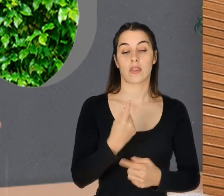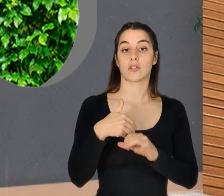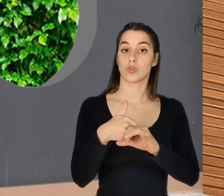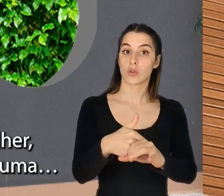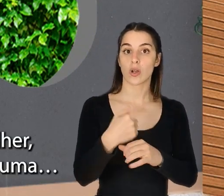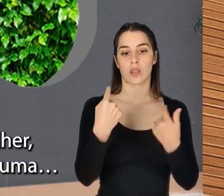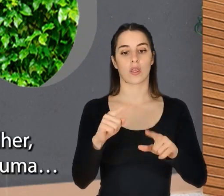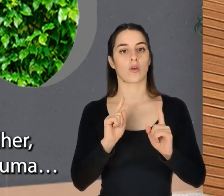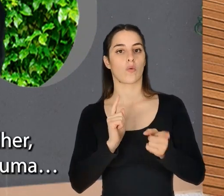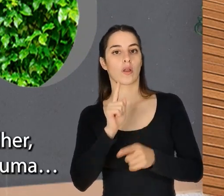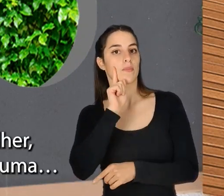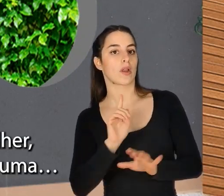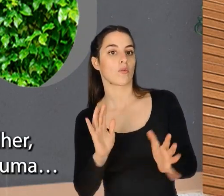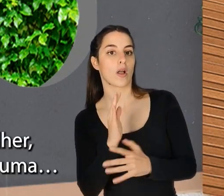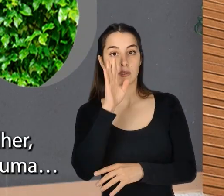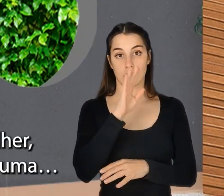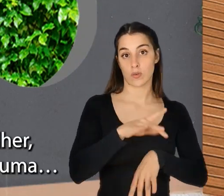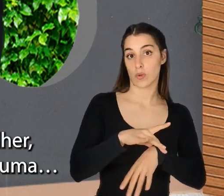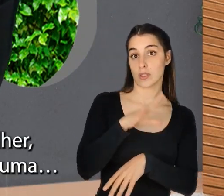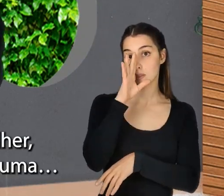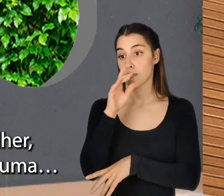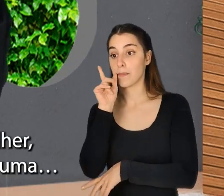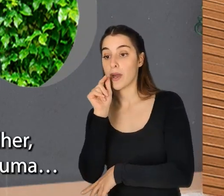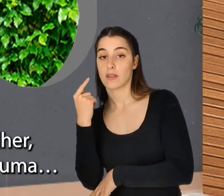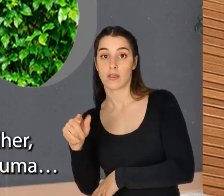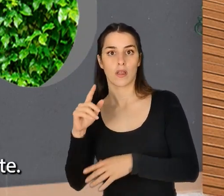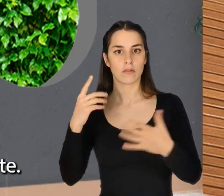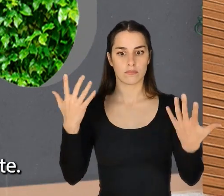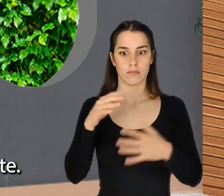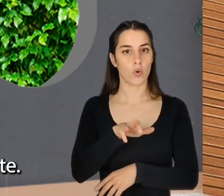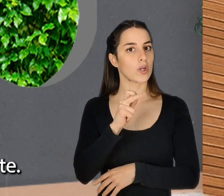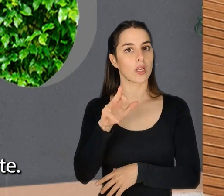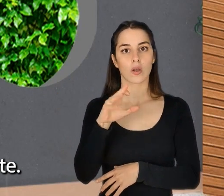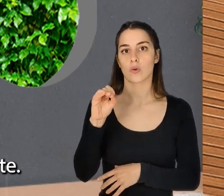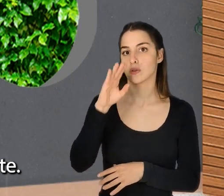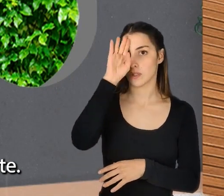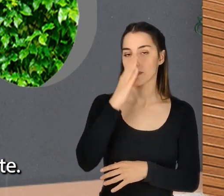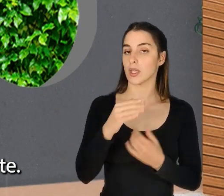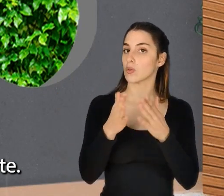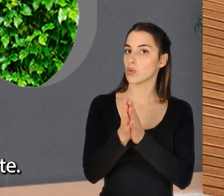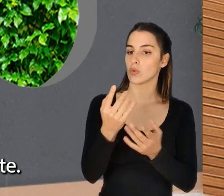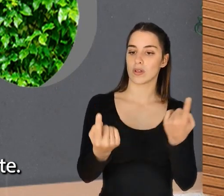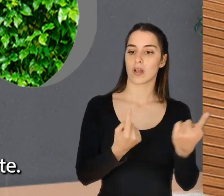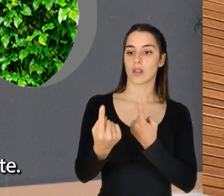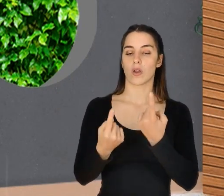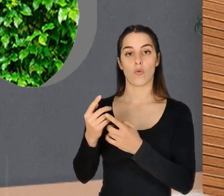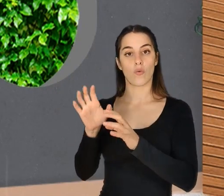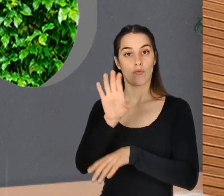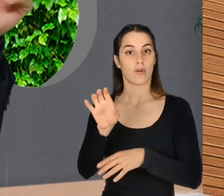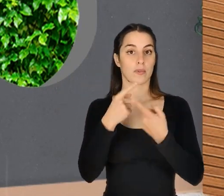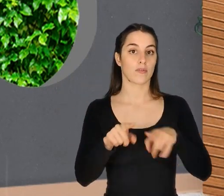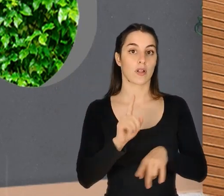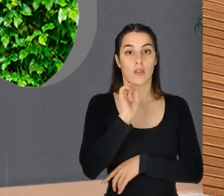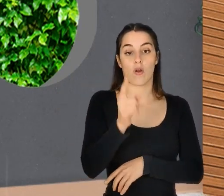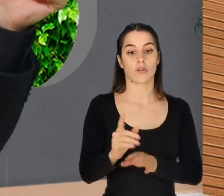jogador, o que é que ele tinha, quem era a mulher, se estava doente, se o pai estava com alguma, ele sabia exatamente, e ele lidava com cada um deles de forma diferente, por isso é